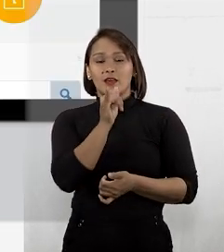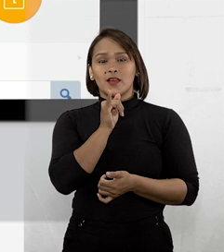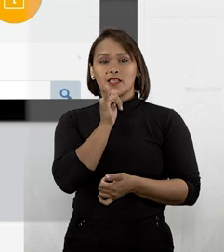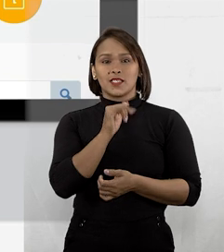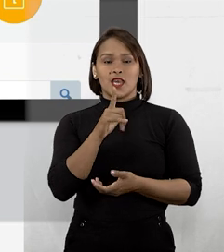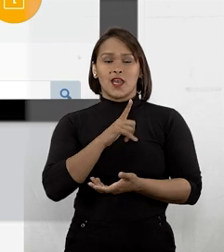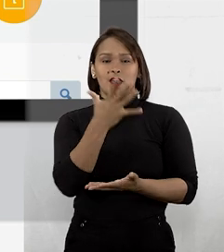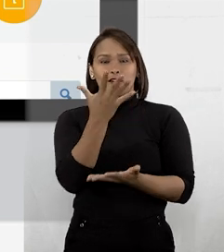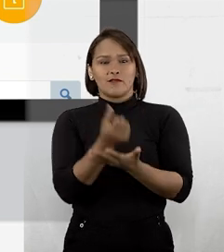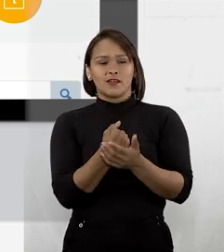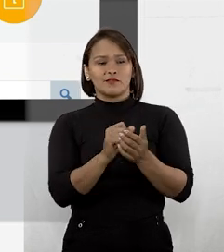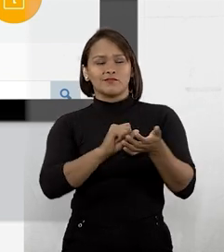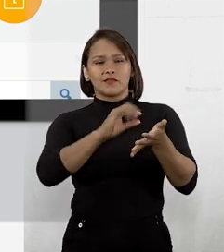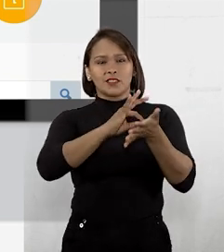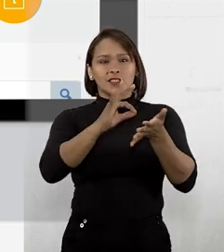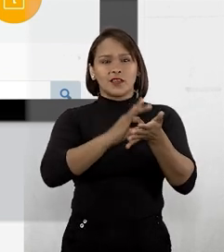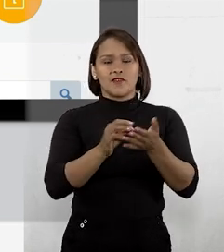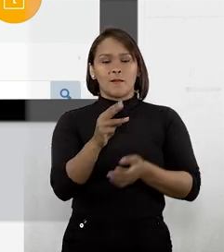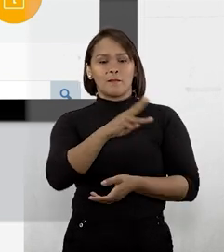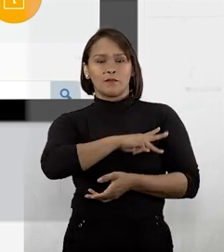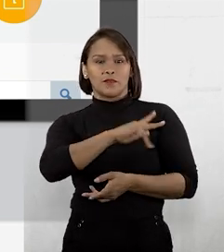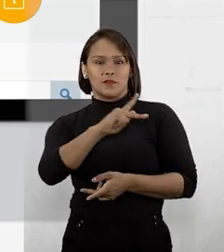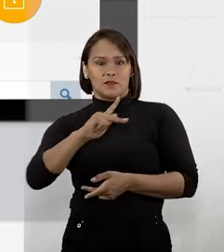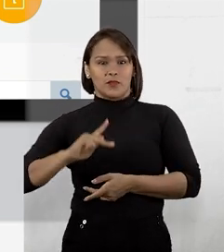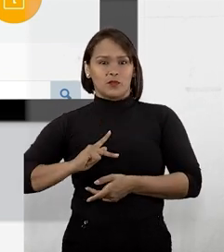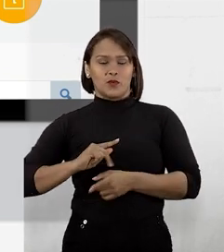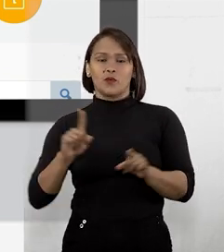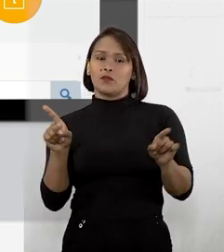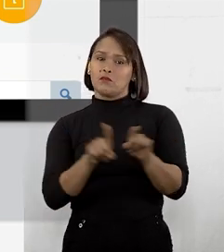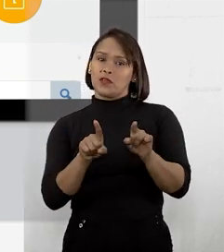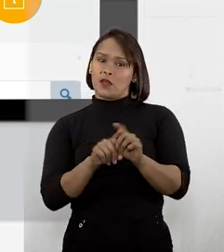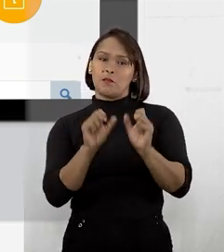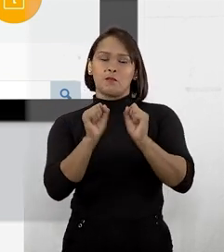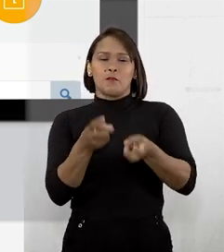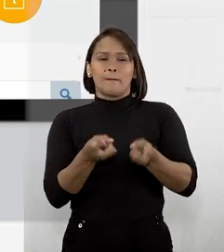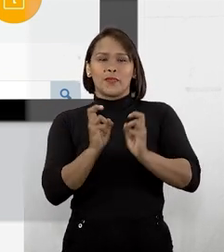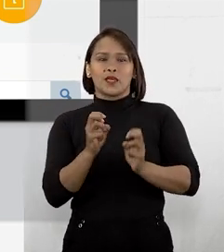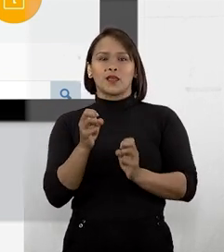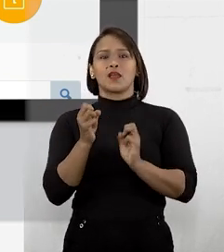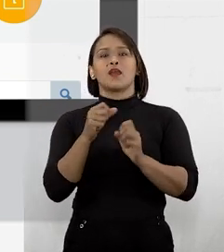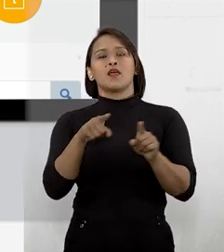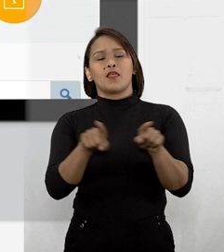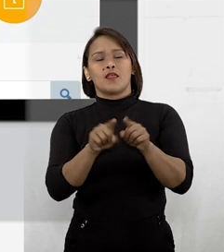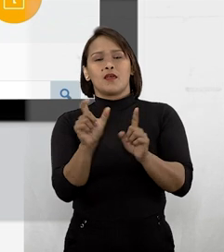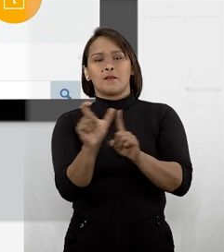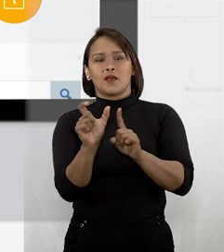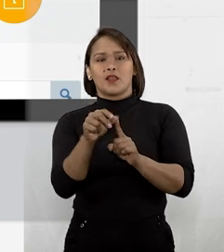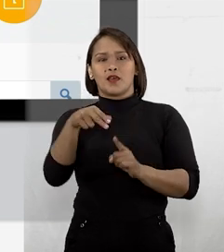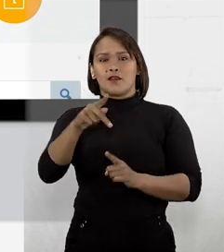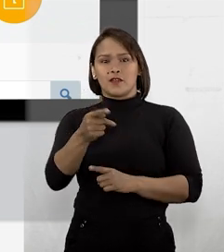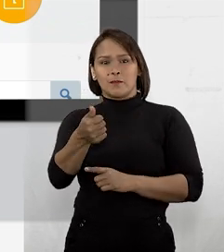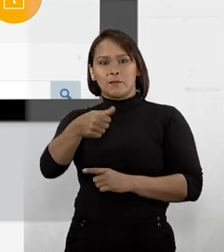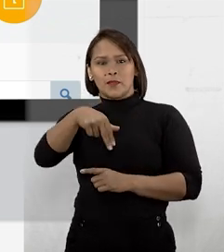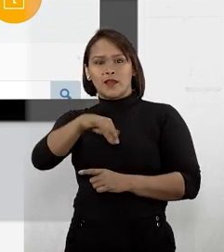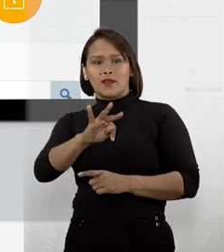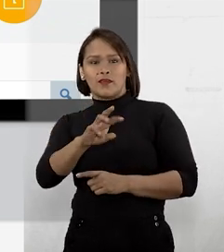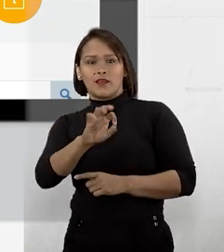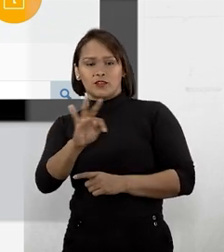exemplo, vamos escrever Ministério Público, que também pode ser identificado por meio da palavra parquê.